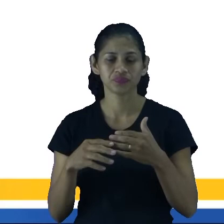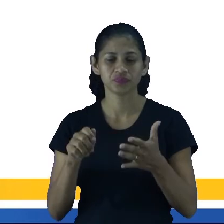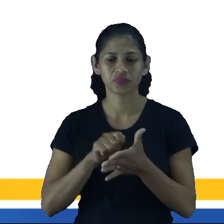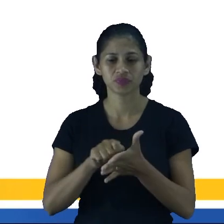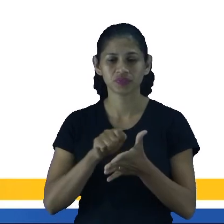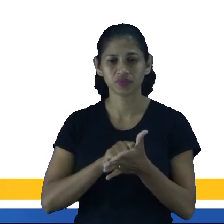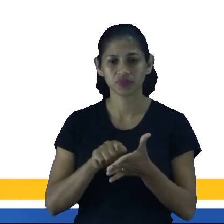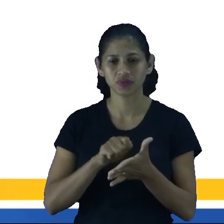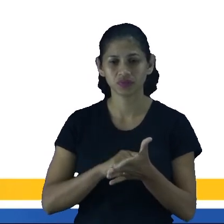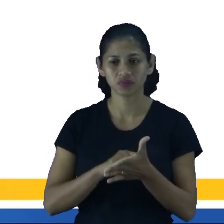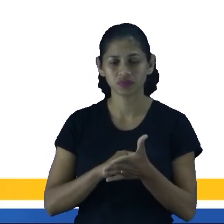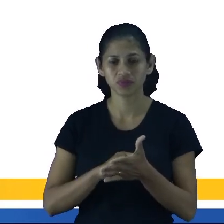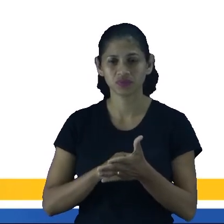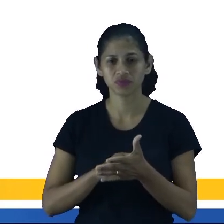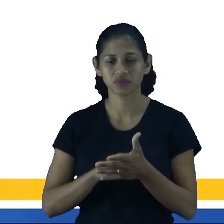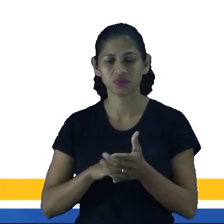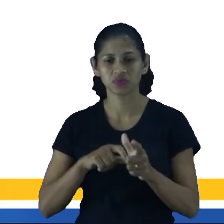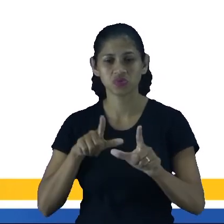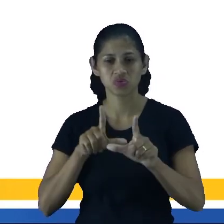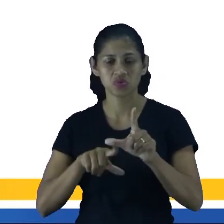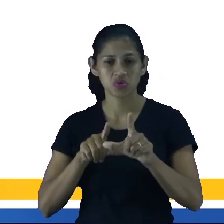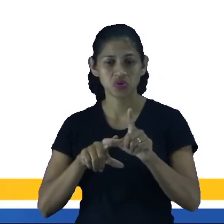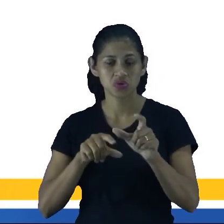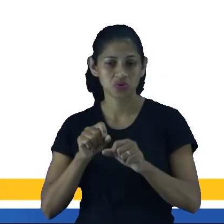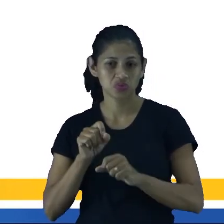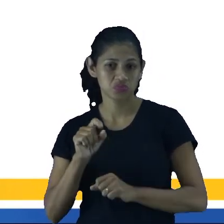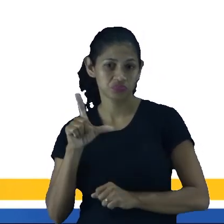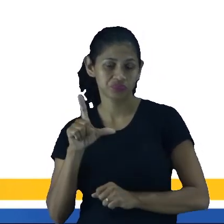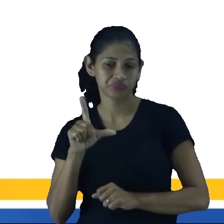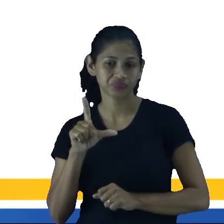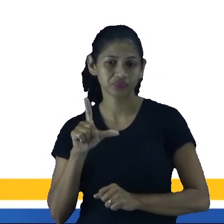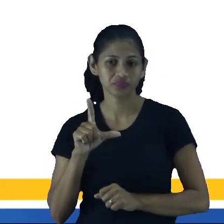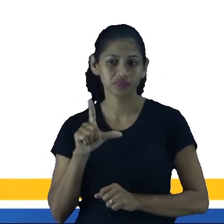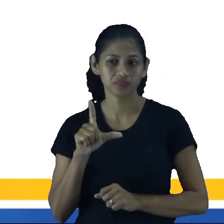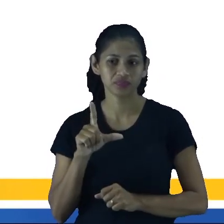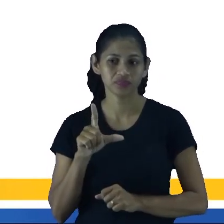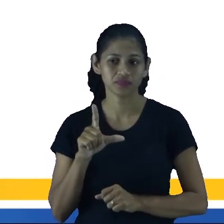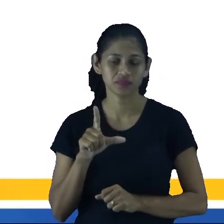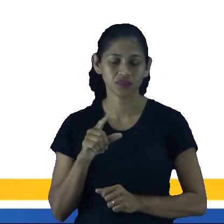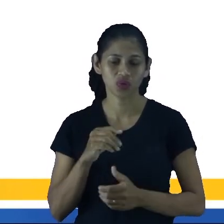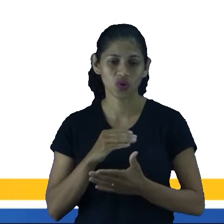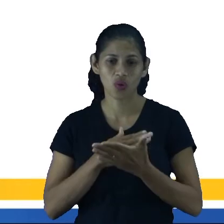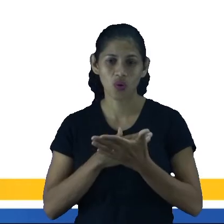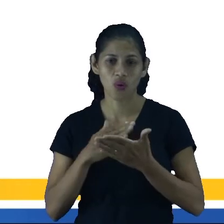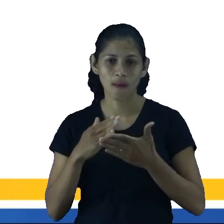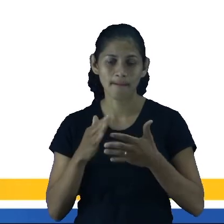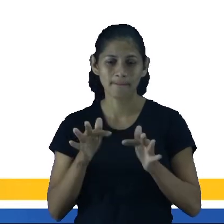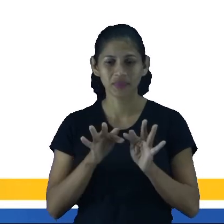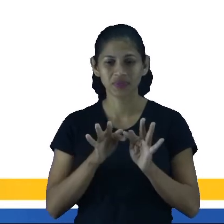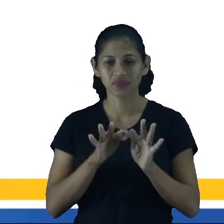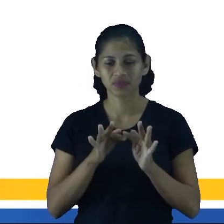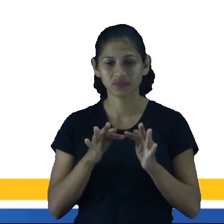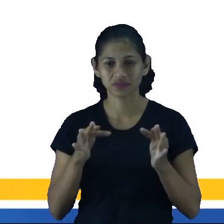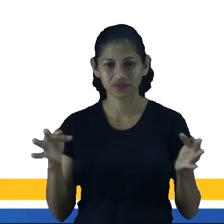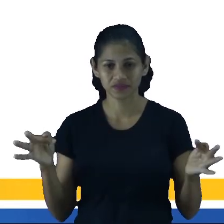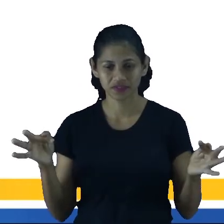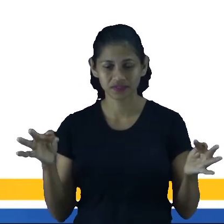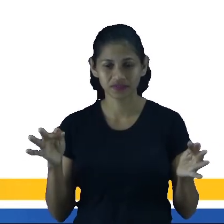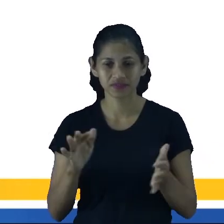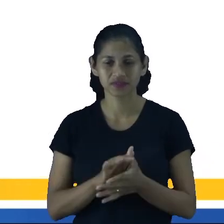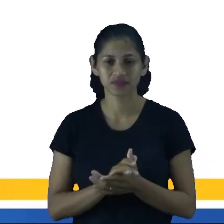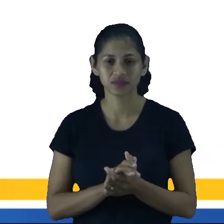Escrever em maiúscula, né? Geralmente, as pessoas, em começo de frase, não se atendem a questão de